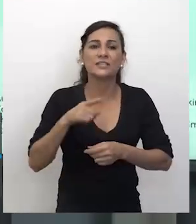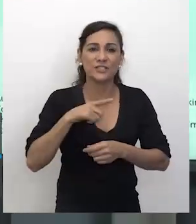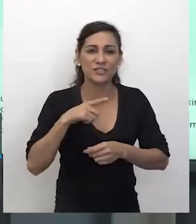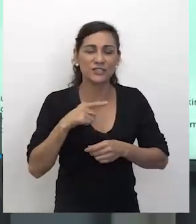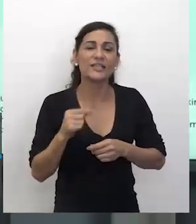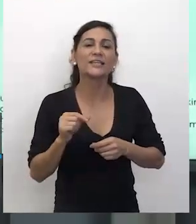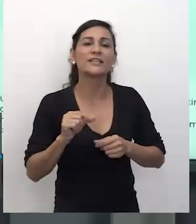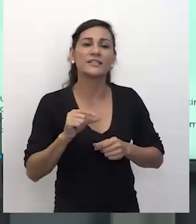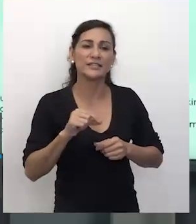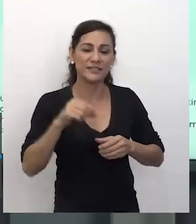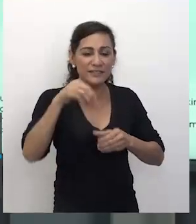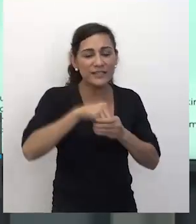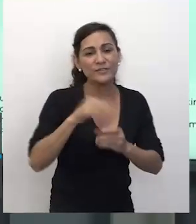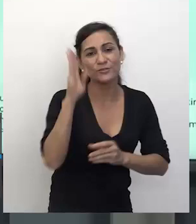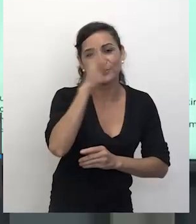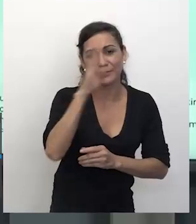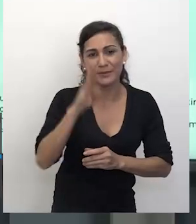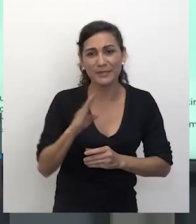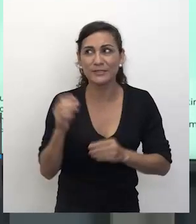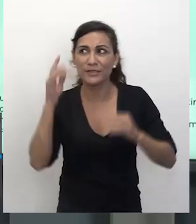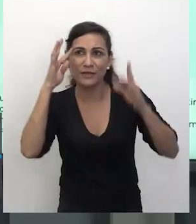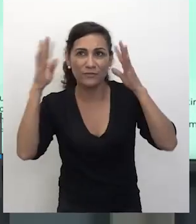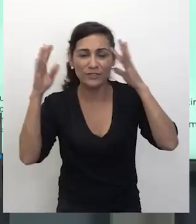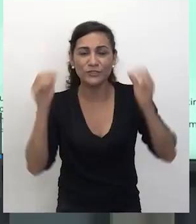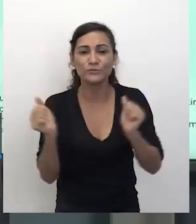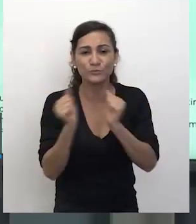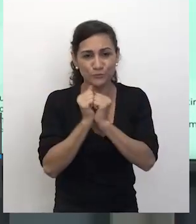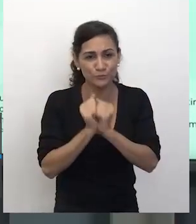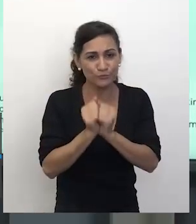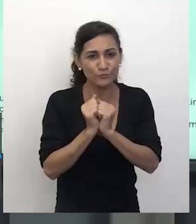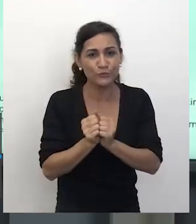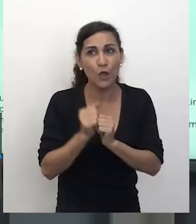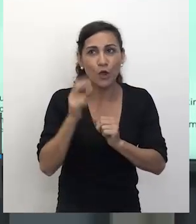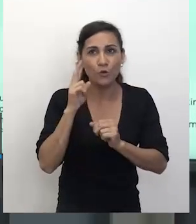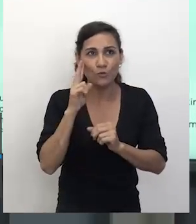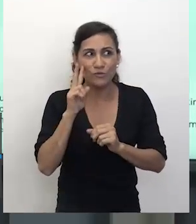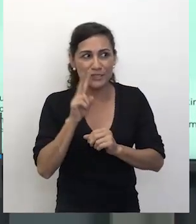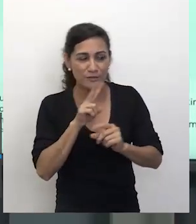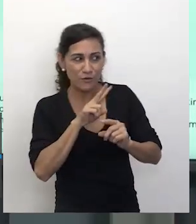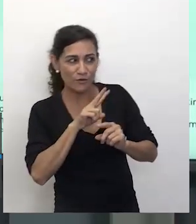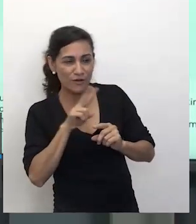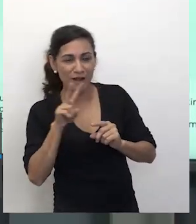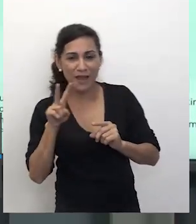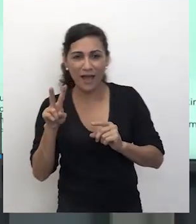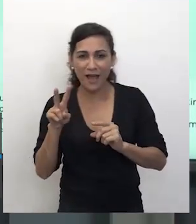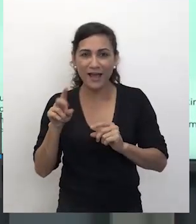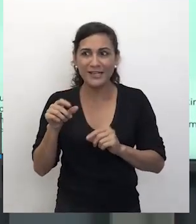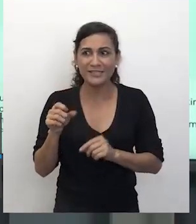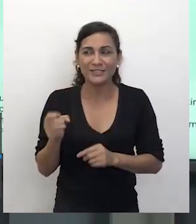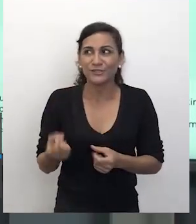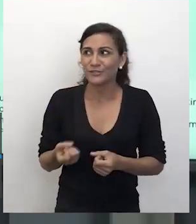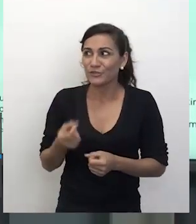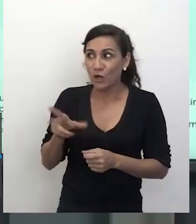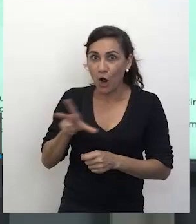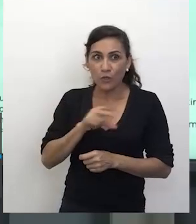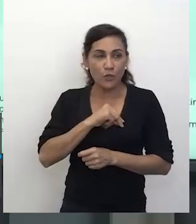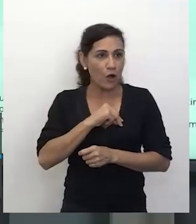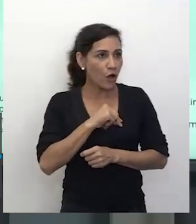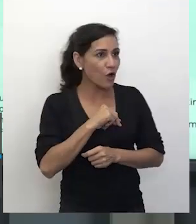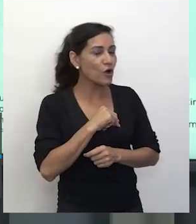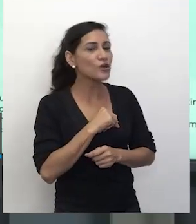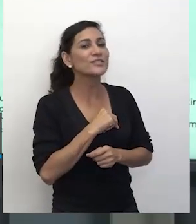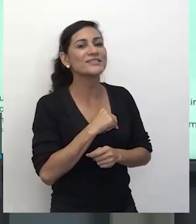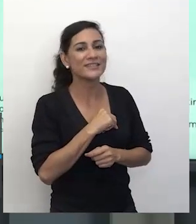tanto temos aqui discutido, refletido junto, junto com esse olhar sociológico de estranhamento, de desnaturalização,